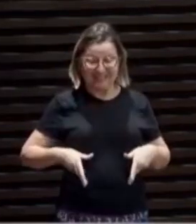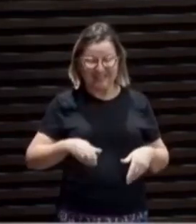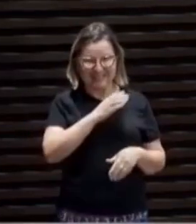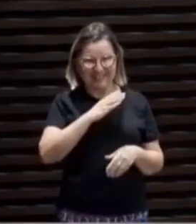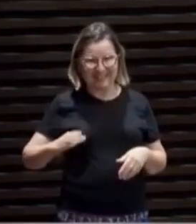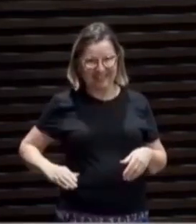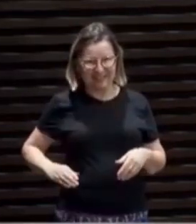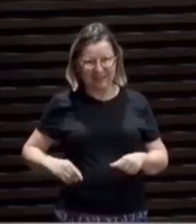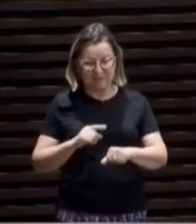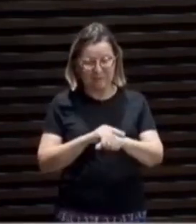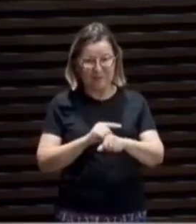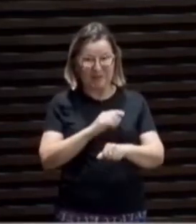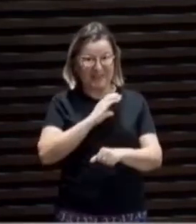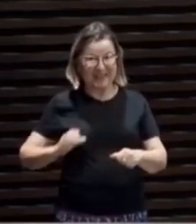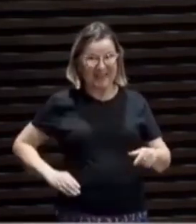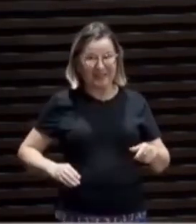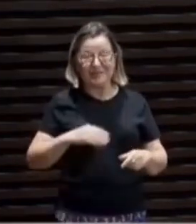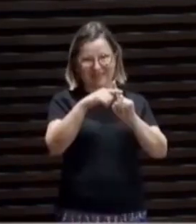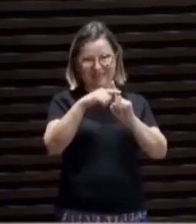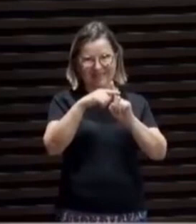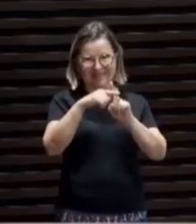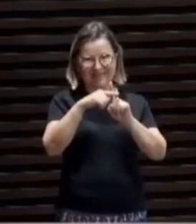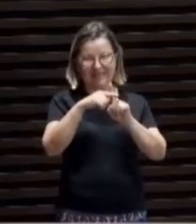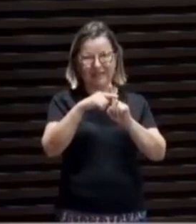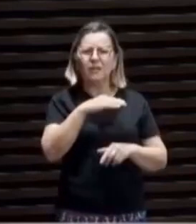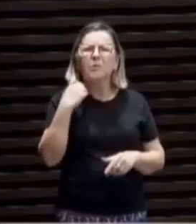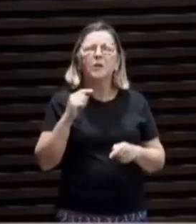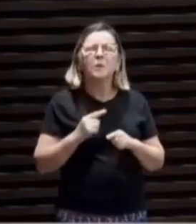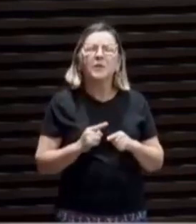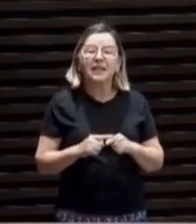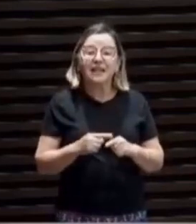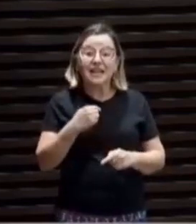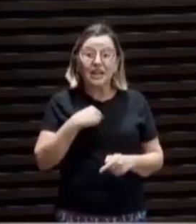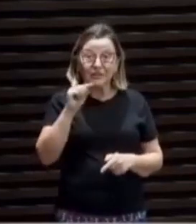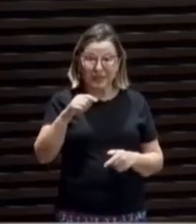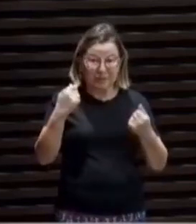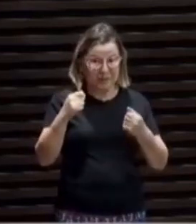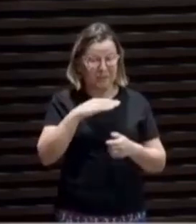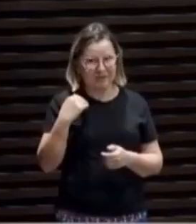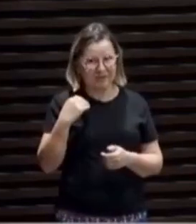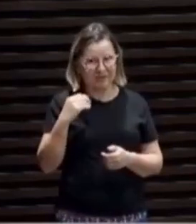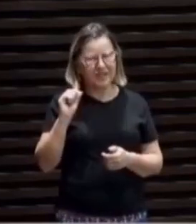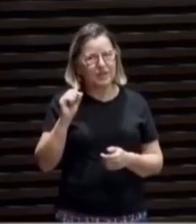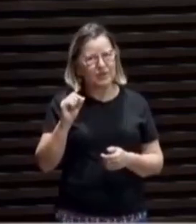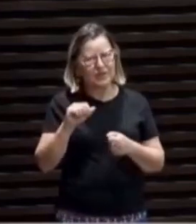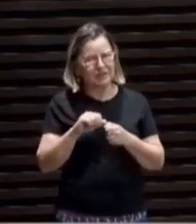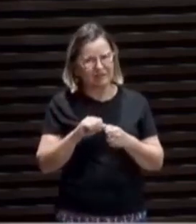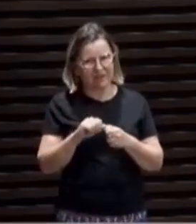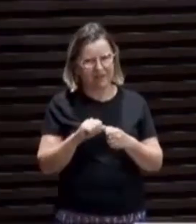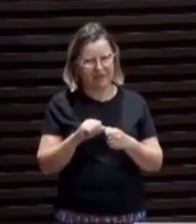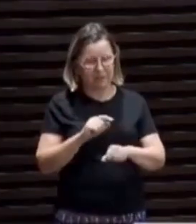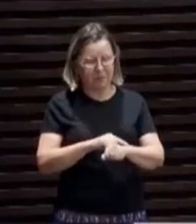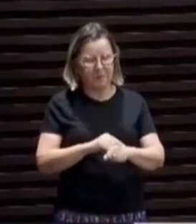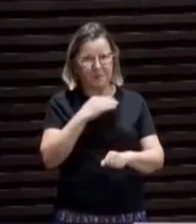Cristo morreu lá naquela cruz, ele morreu porque eu tinha que morrer. Porque você tinha que morrer. E o que que ele fez quando ele morreu naquela cruz? Aquele que não conheceu o